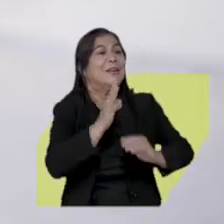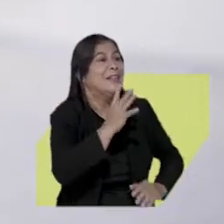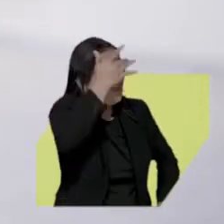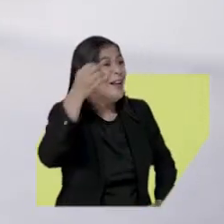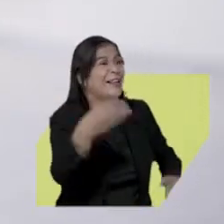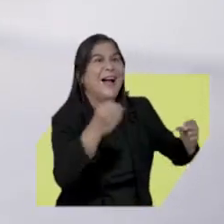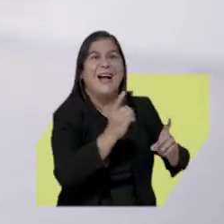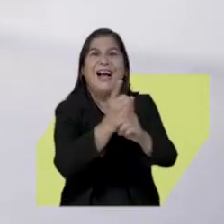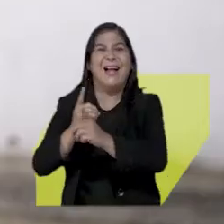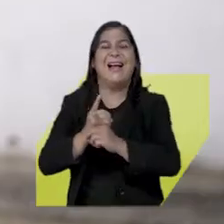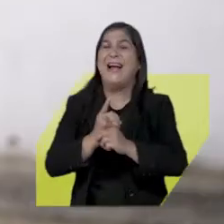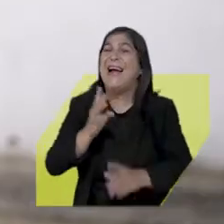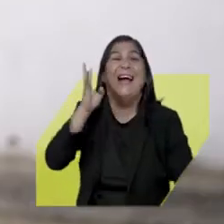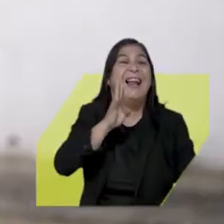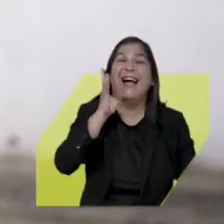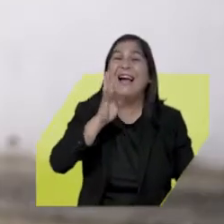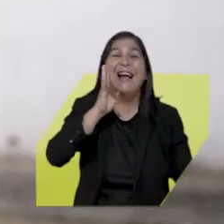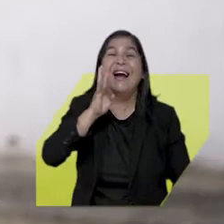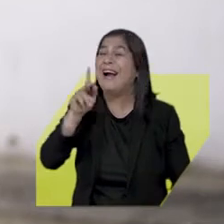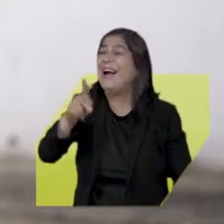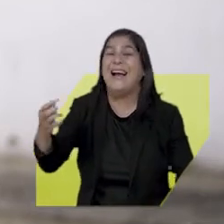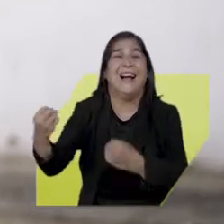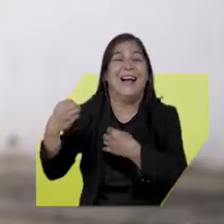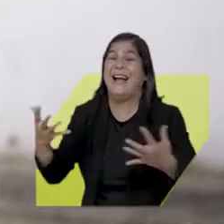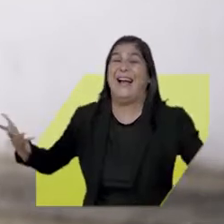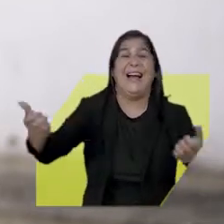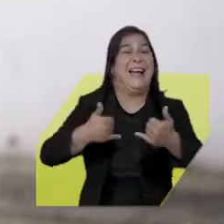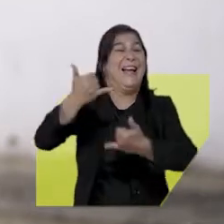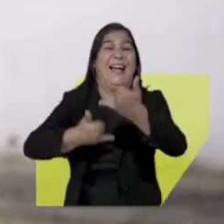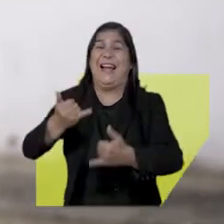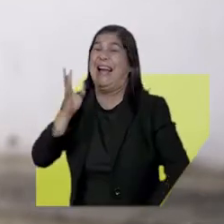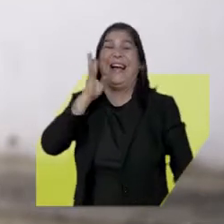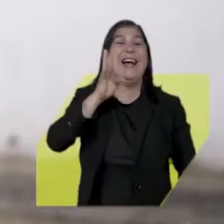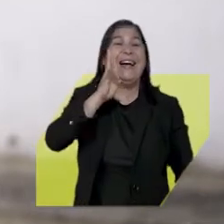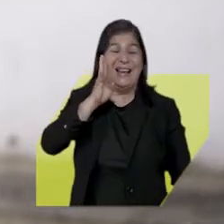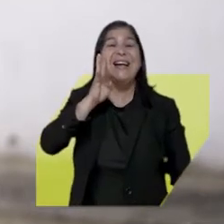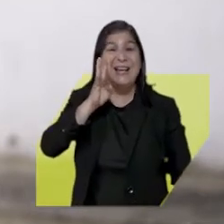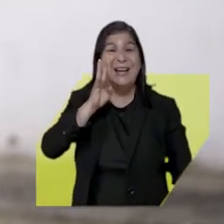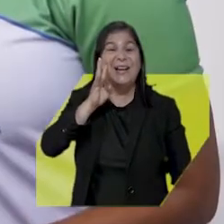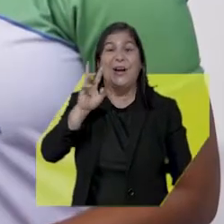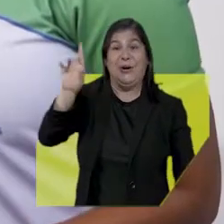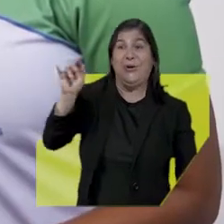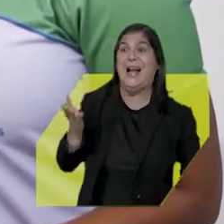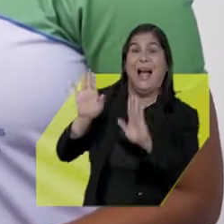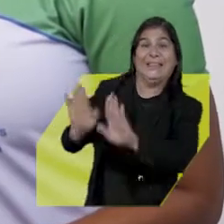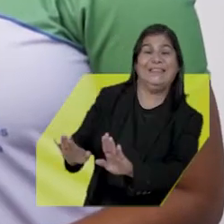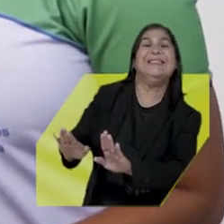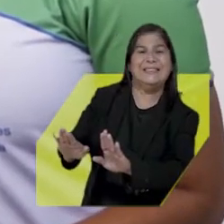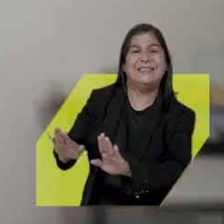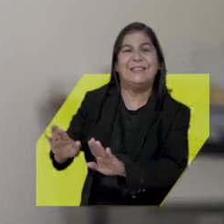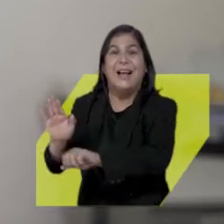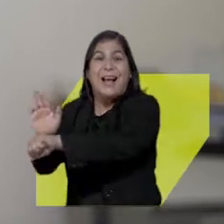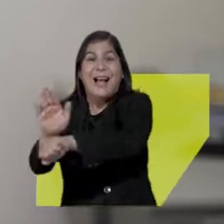oportunidade de conhecer pessoas novas. É muito legal porque as cias são super divertidas e a aula é super legal. Porque com o Rui